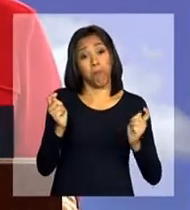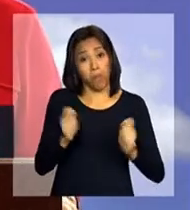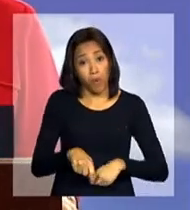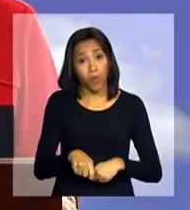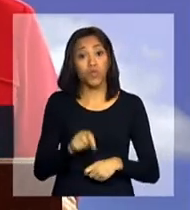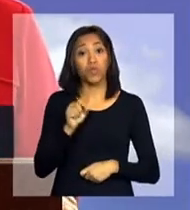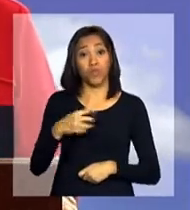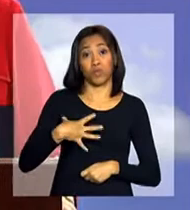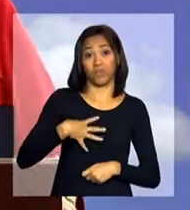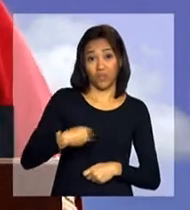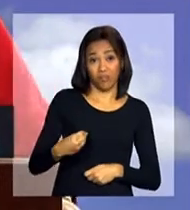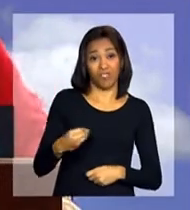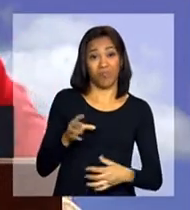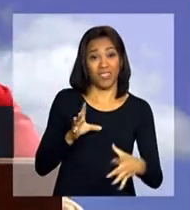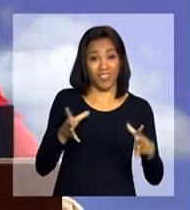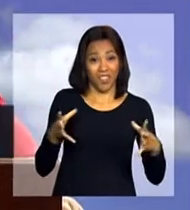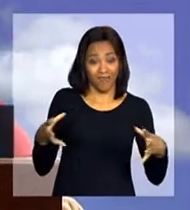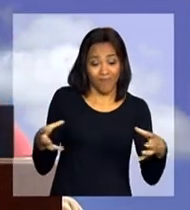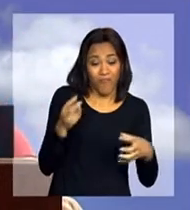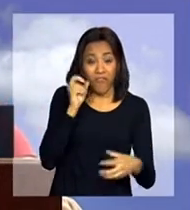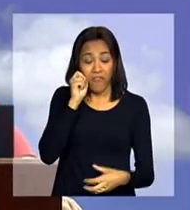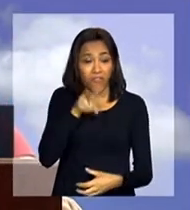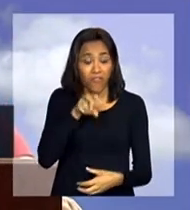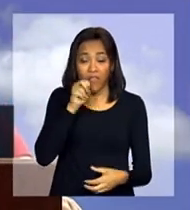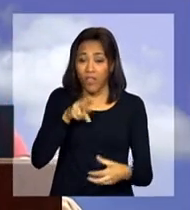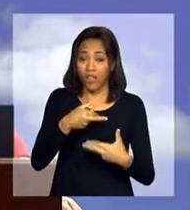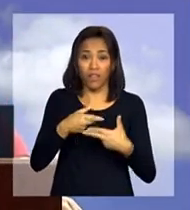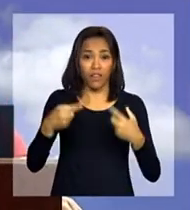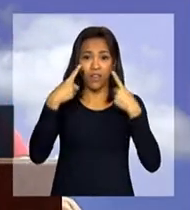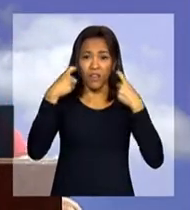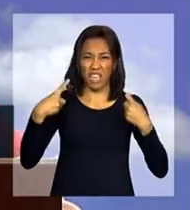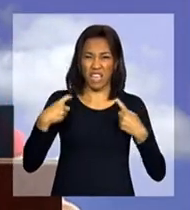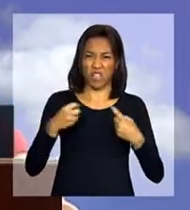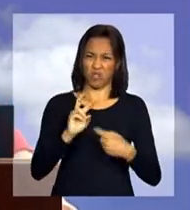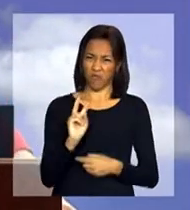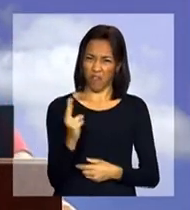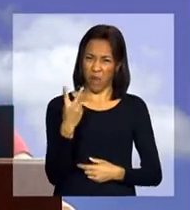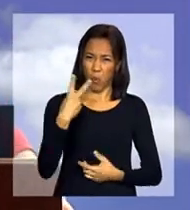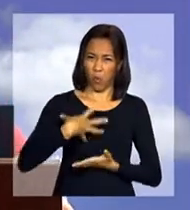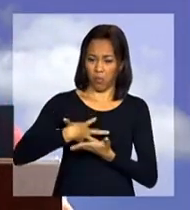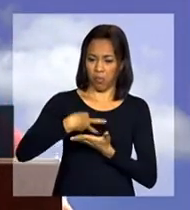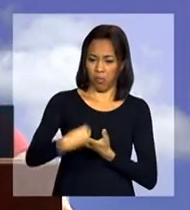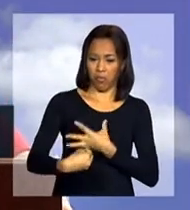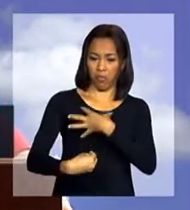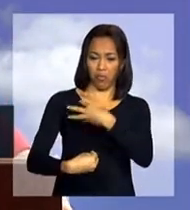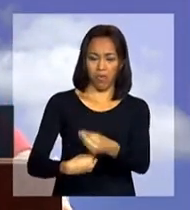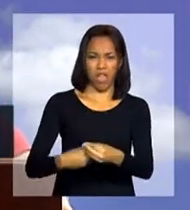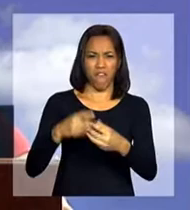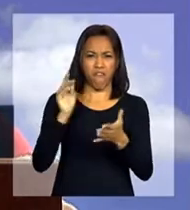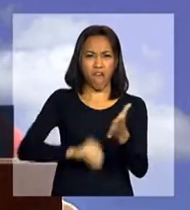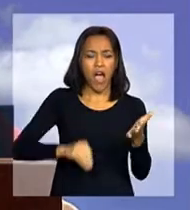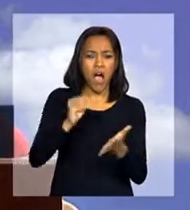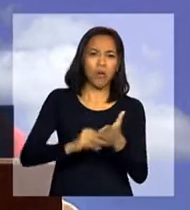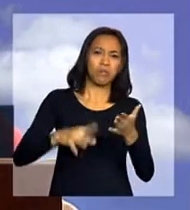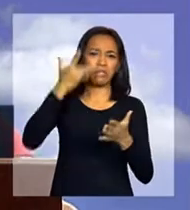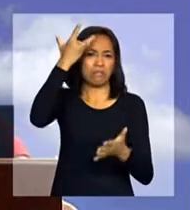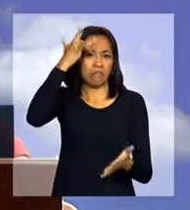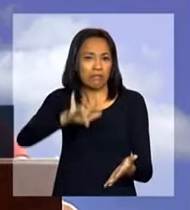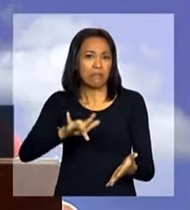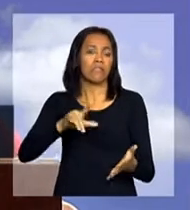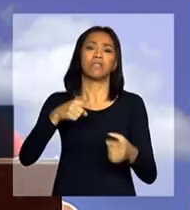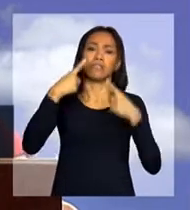envolve os filhos, repassa esses valores de violência, desrespeito, discriminação